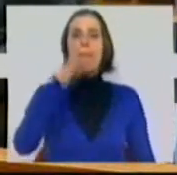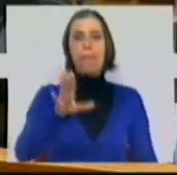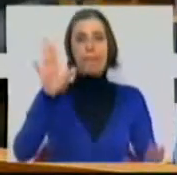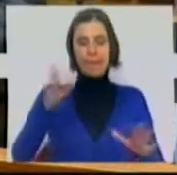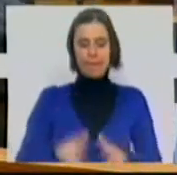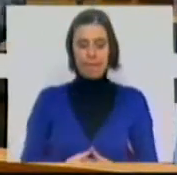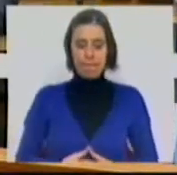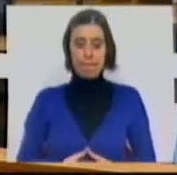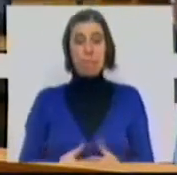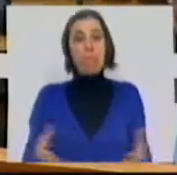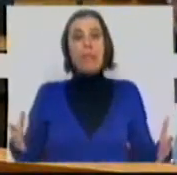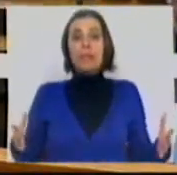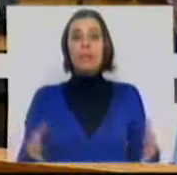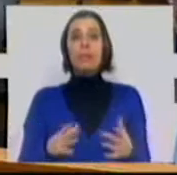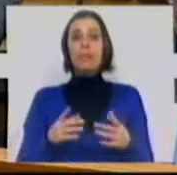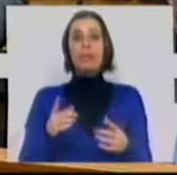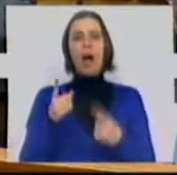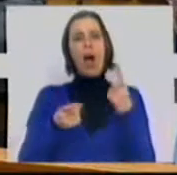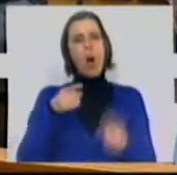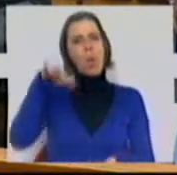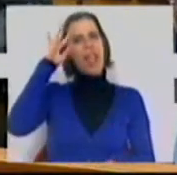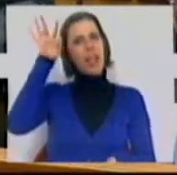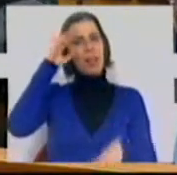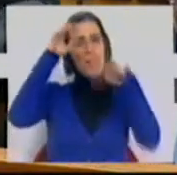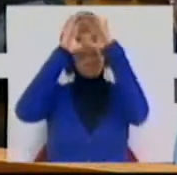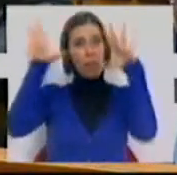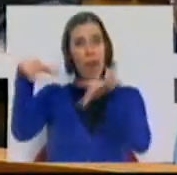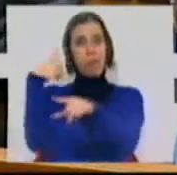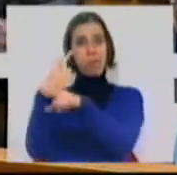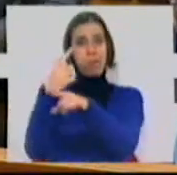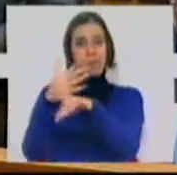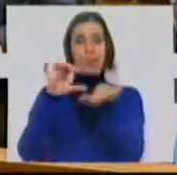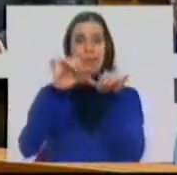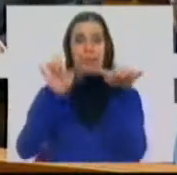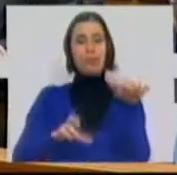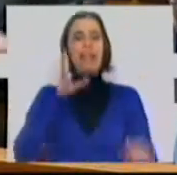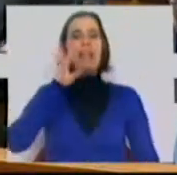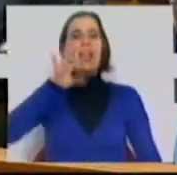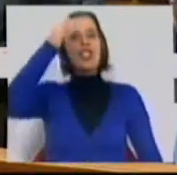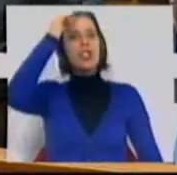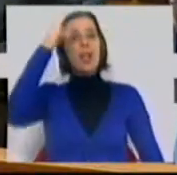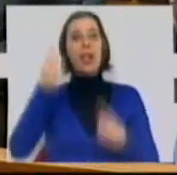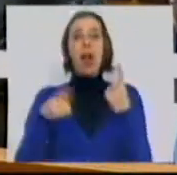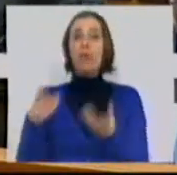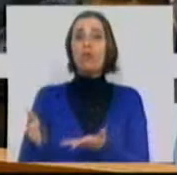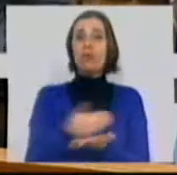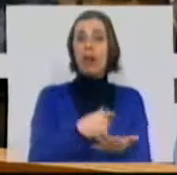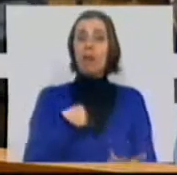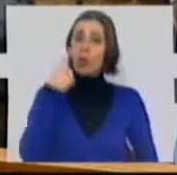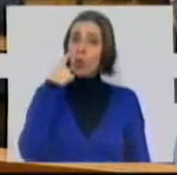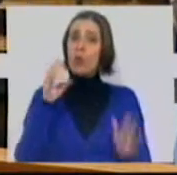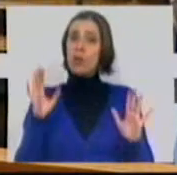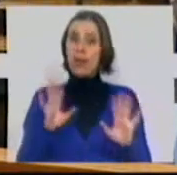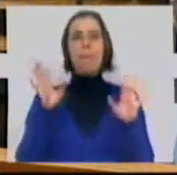-lhe que também usou de alguma imaginação na intervenção para procurar esquecer alguns dados que eu reconheci.